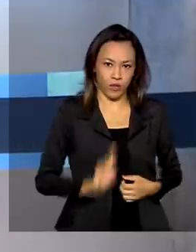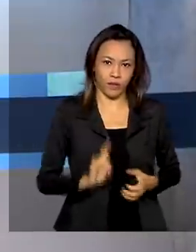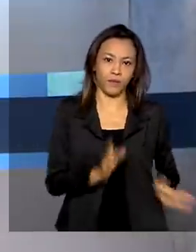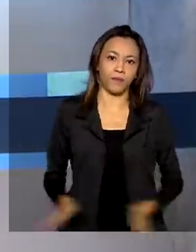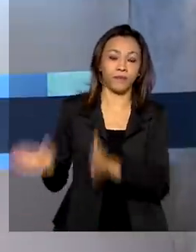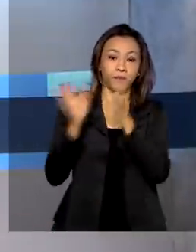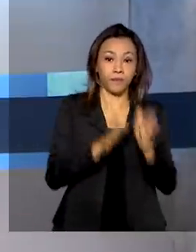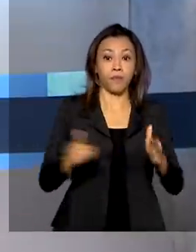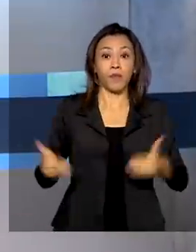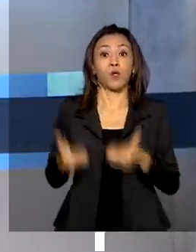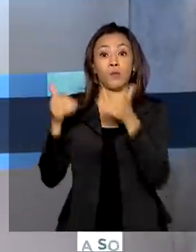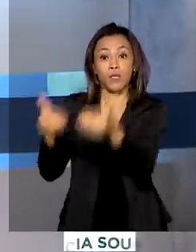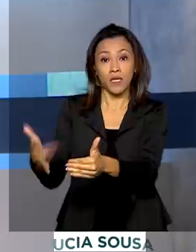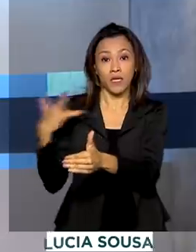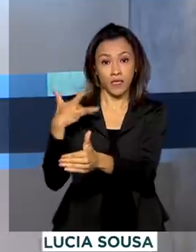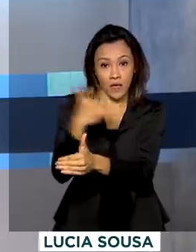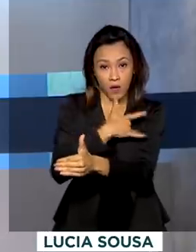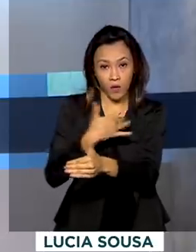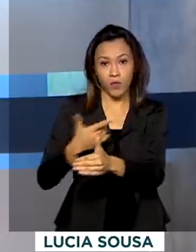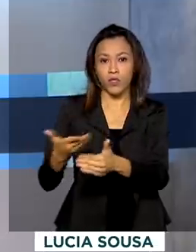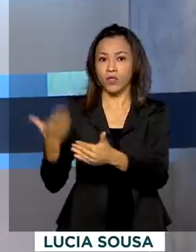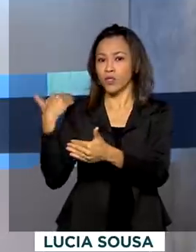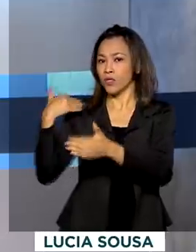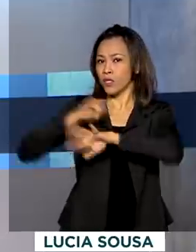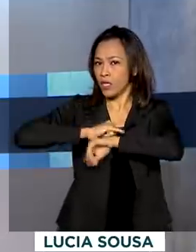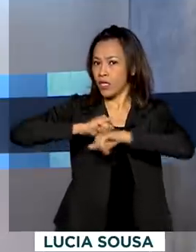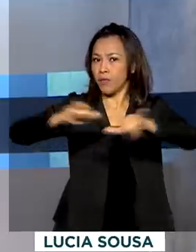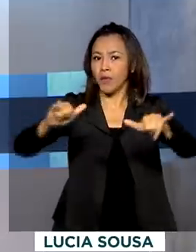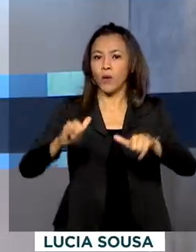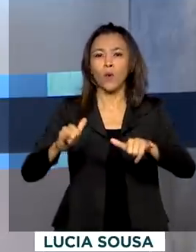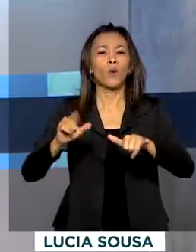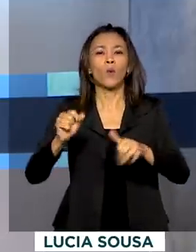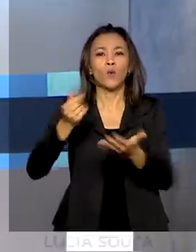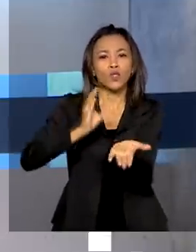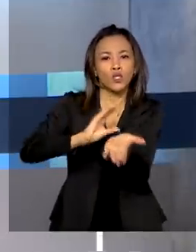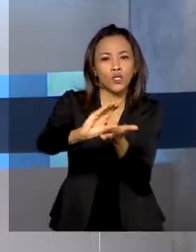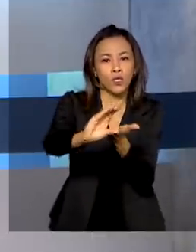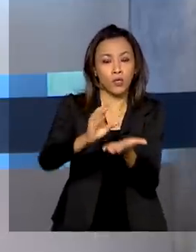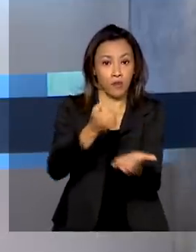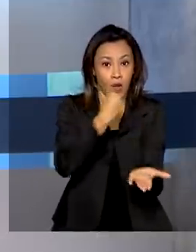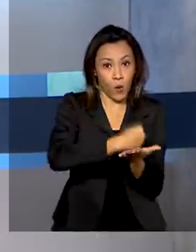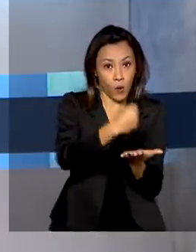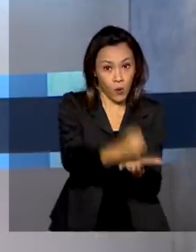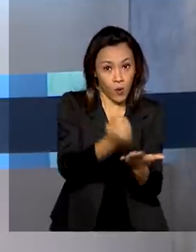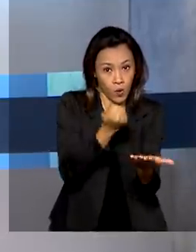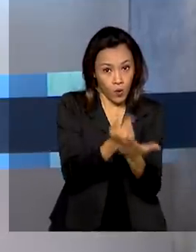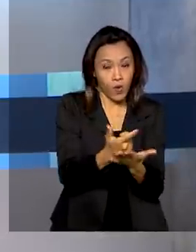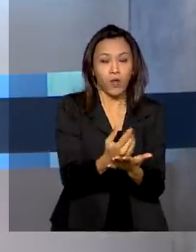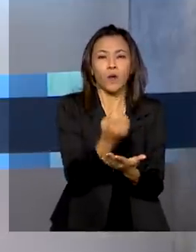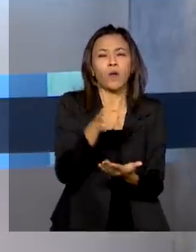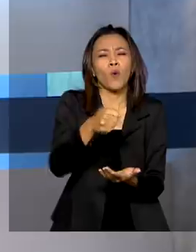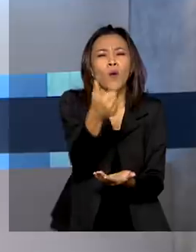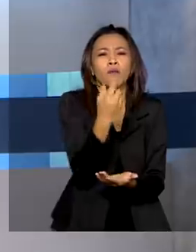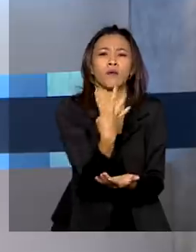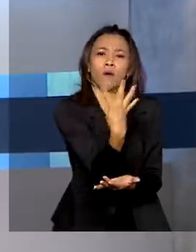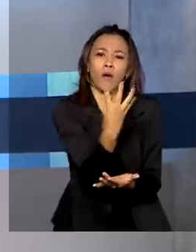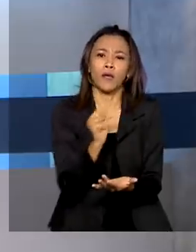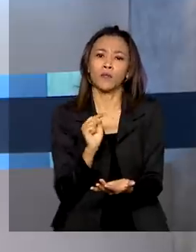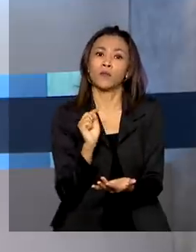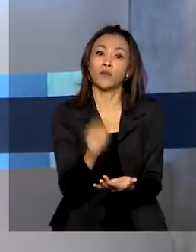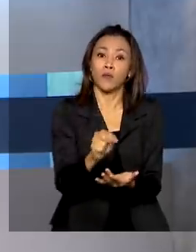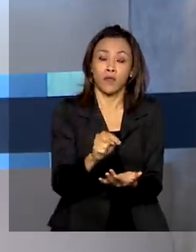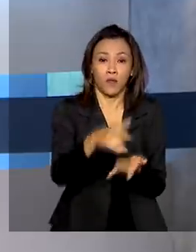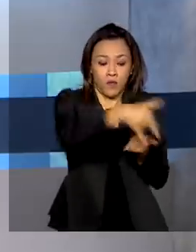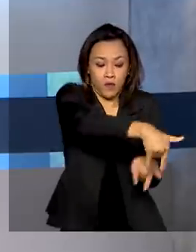anunciou a liberação de recursos para a contratação de quase 4 mil leitos de UTI para o tratamento de pacientes com